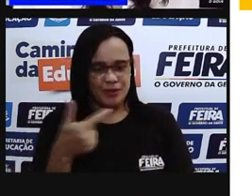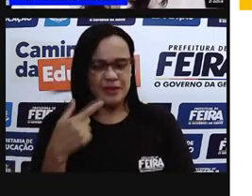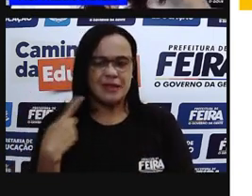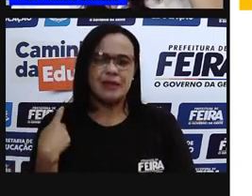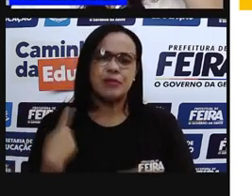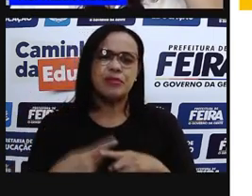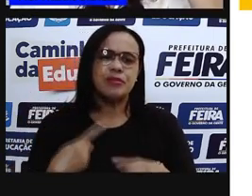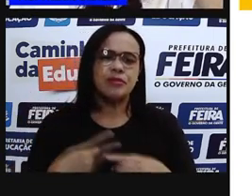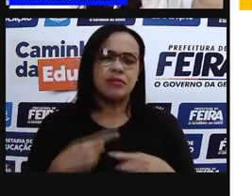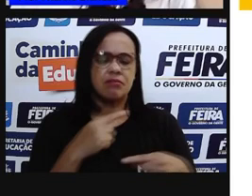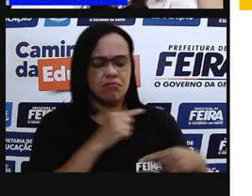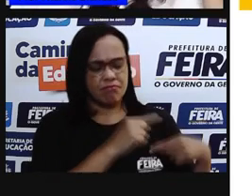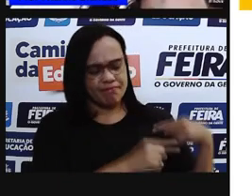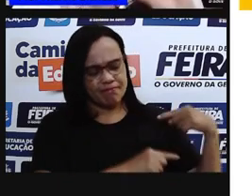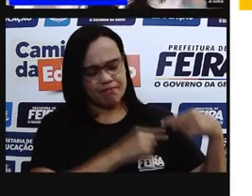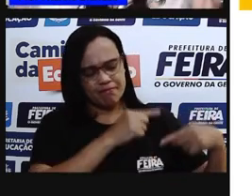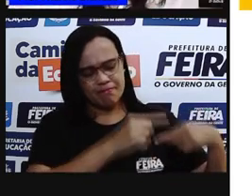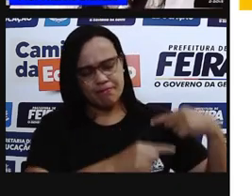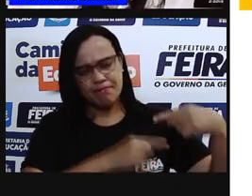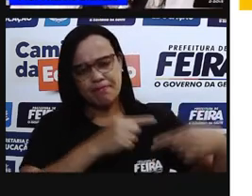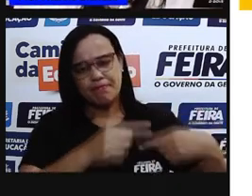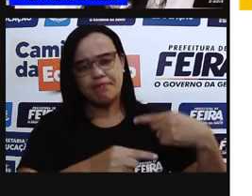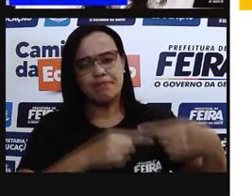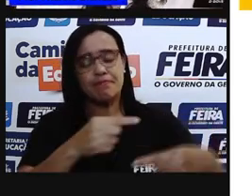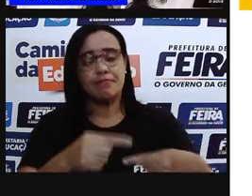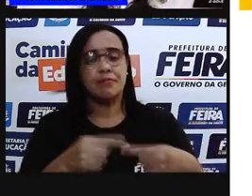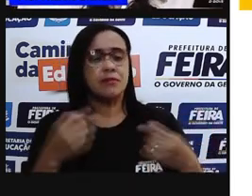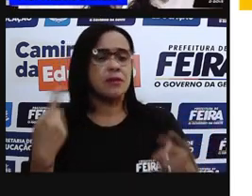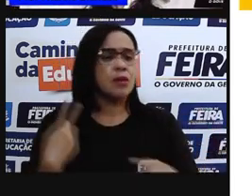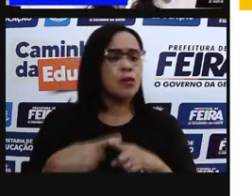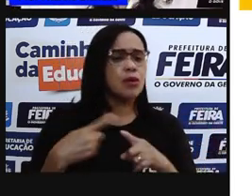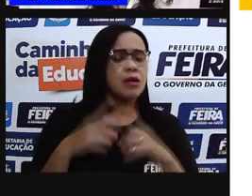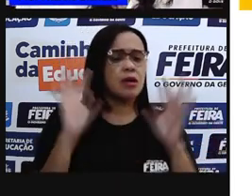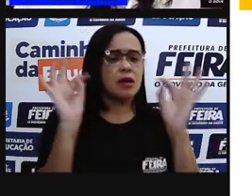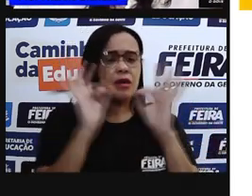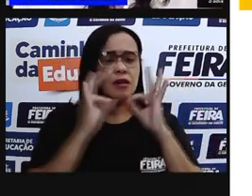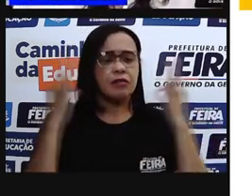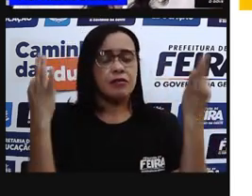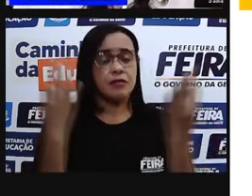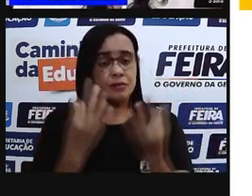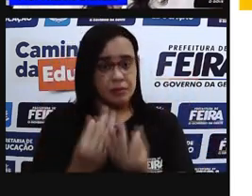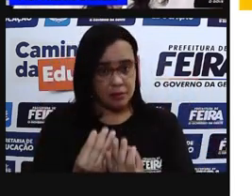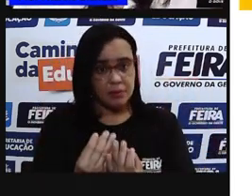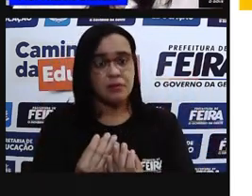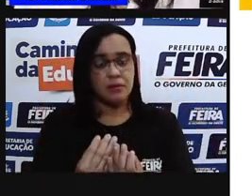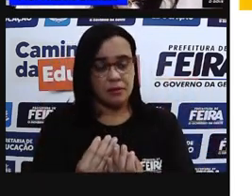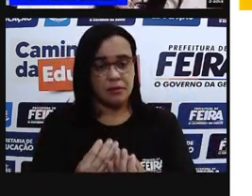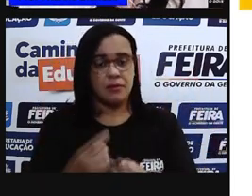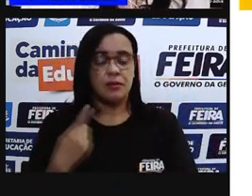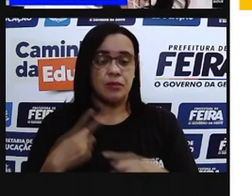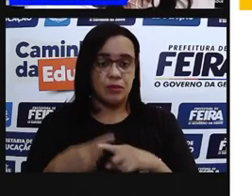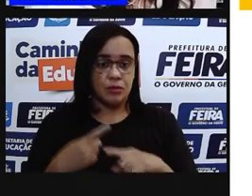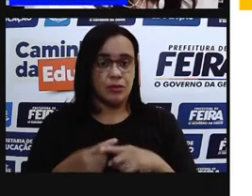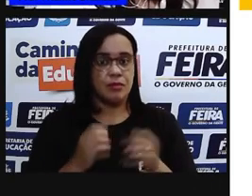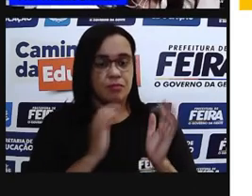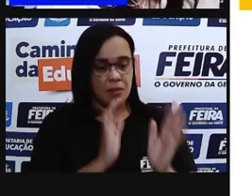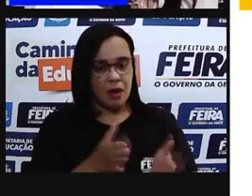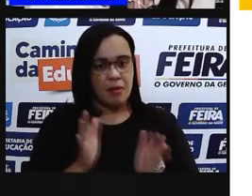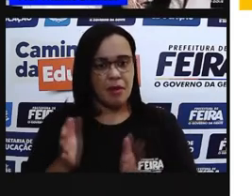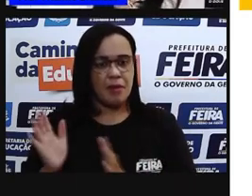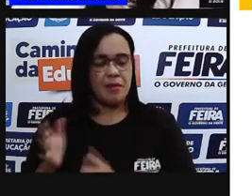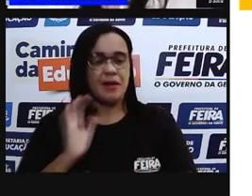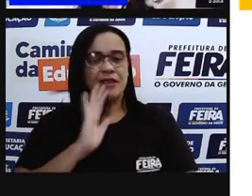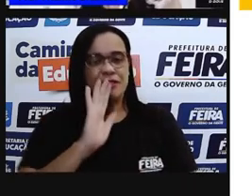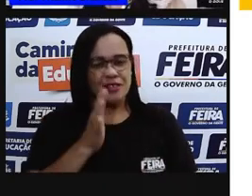começou a estudar um outro bloco de conteúdos, não foi isso que foi o bloco de conteúdo sobre identidade.